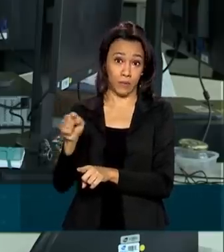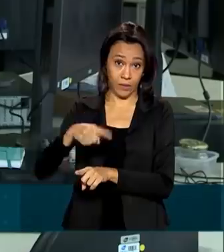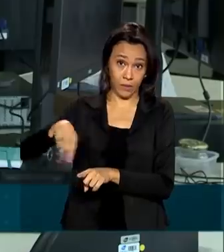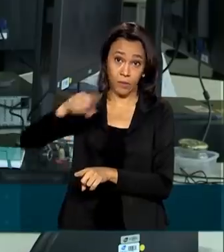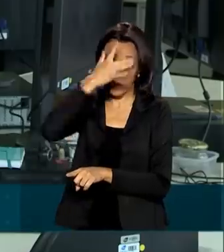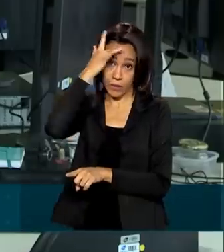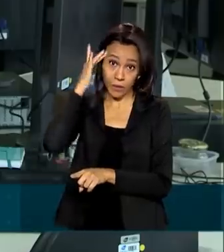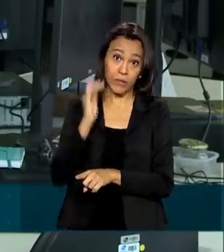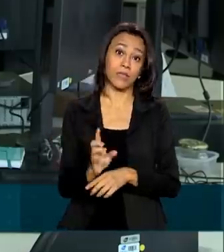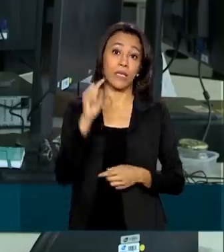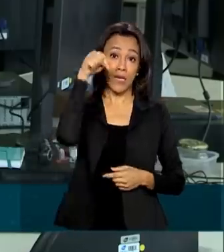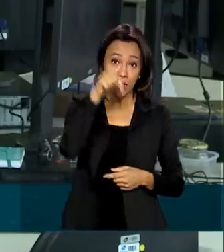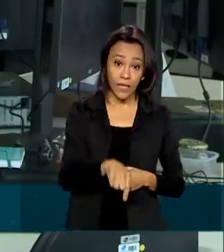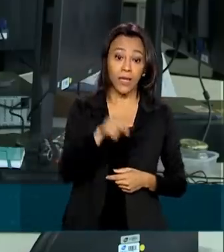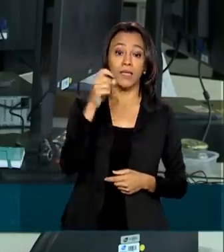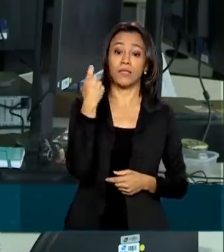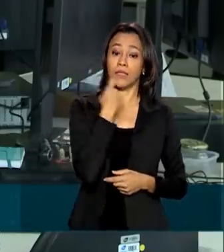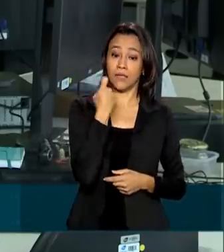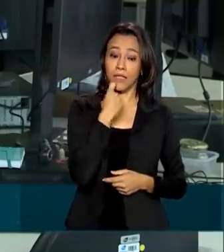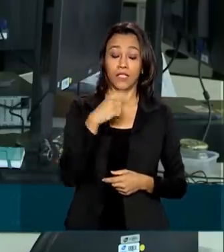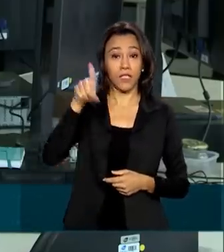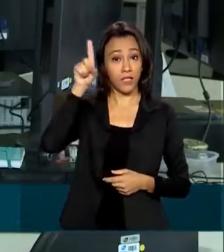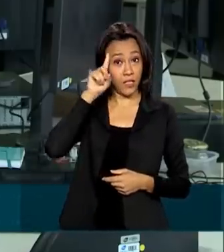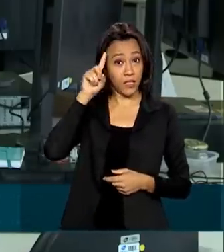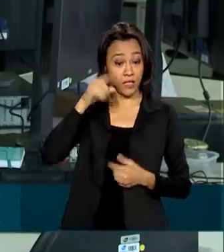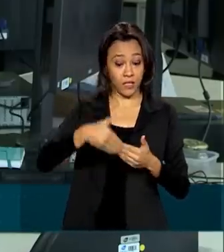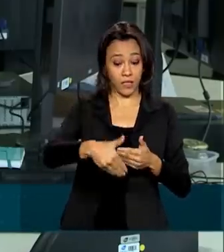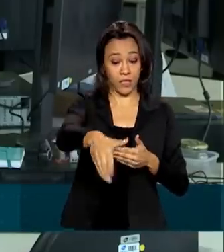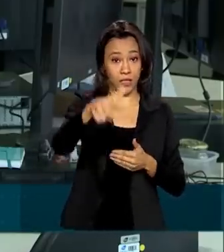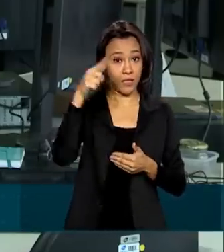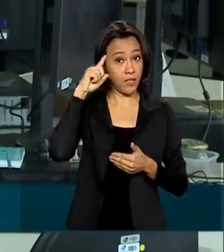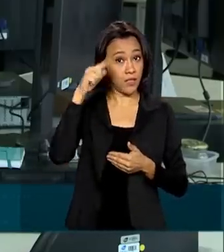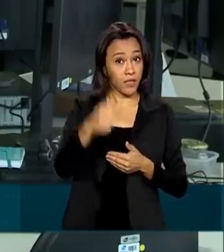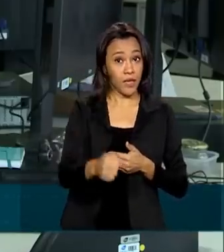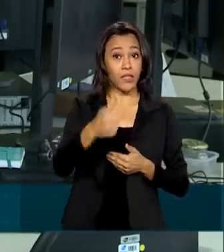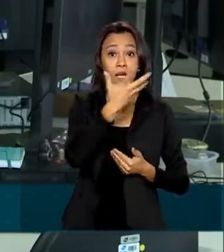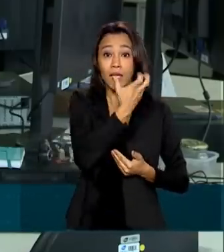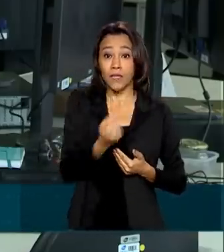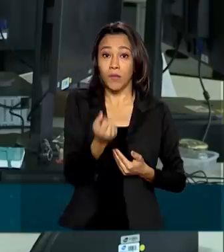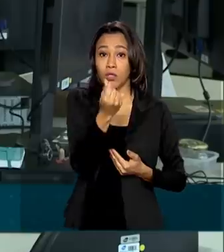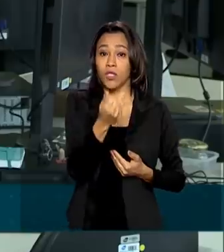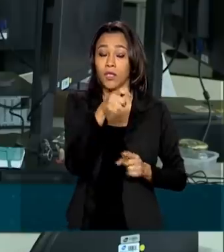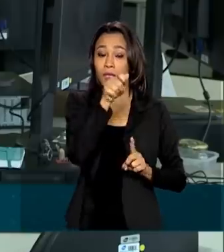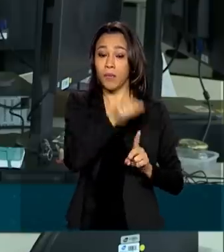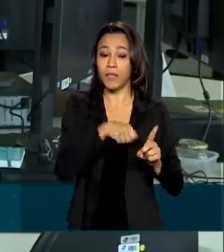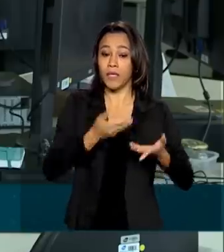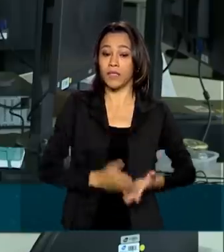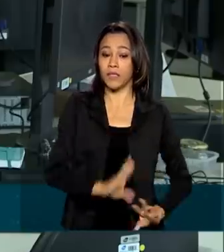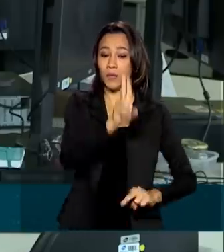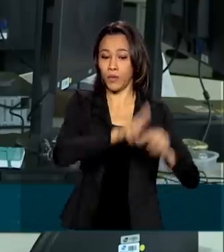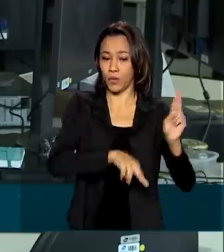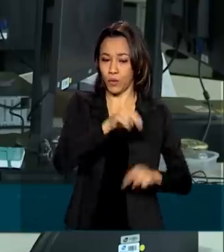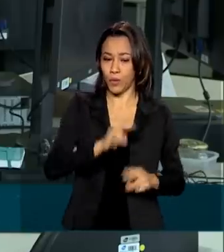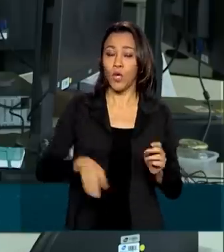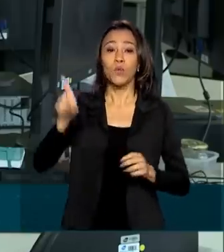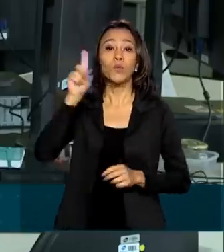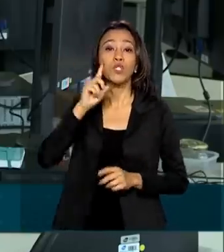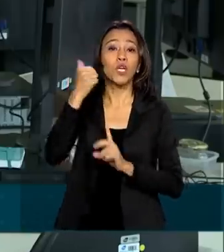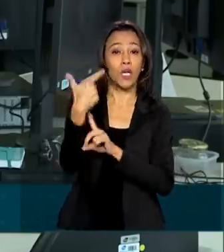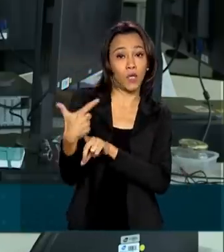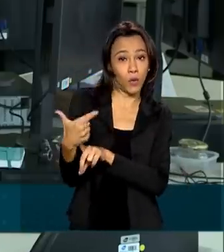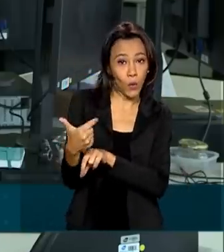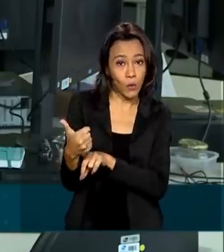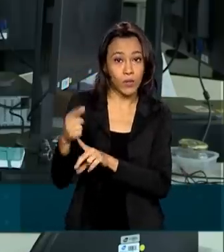Nessa sexta-feira, dia 7 de agosto, recebem os nascidos em junho. E do dia 12 ao dia 26 de